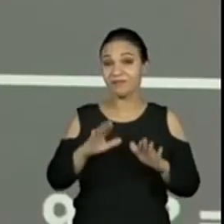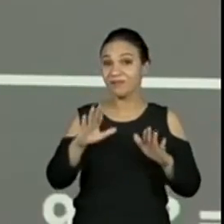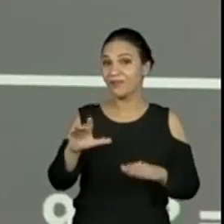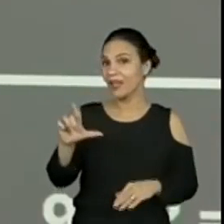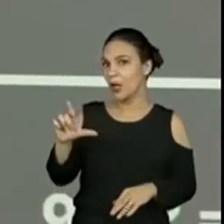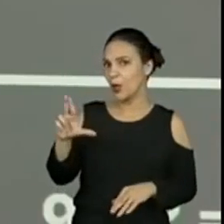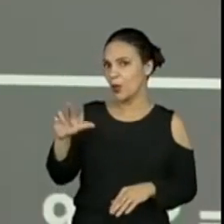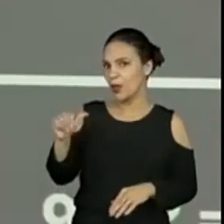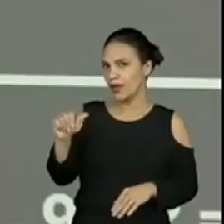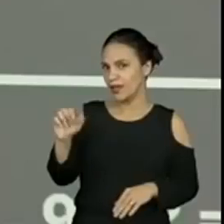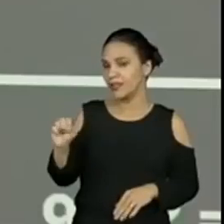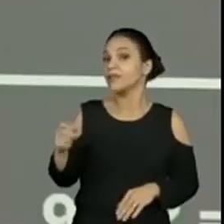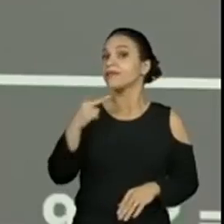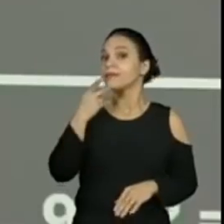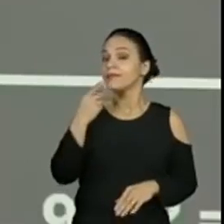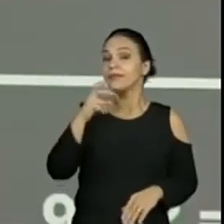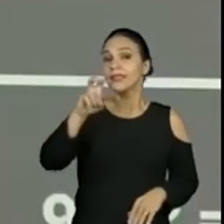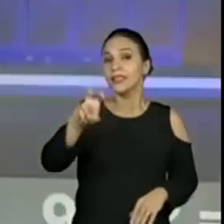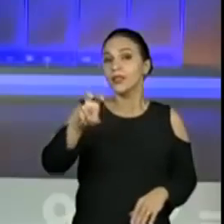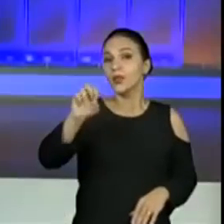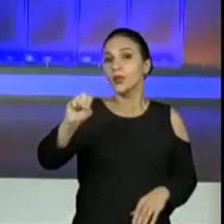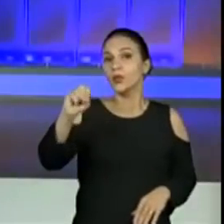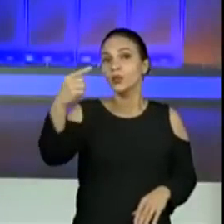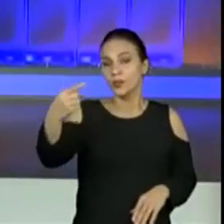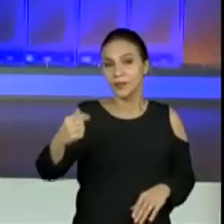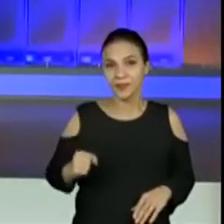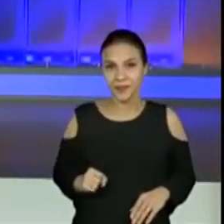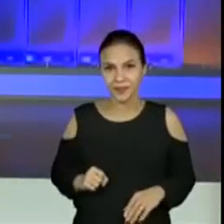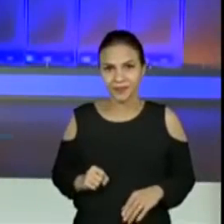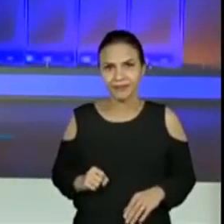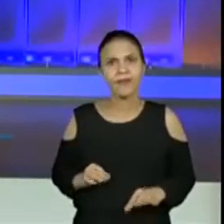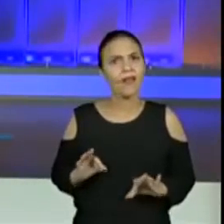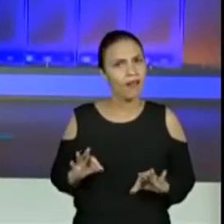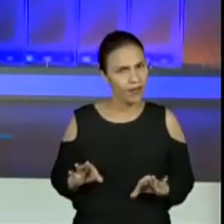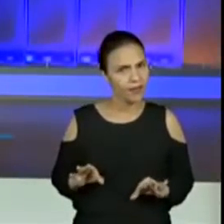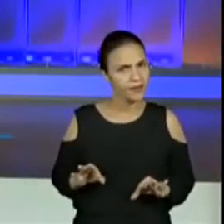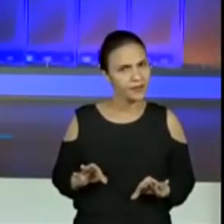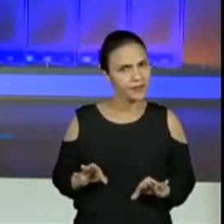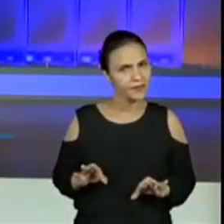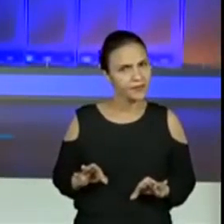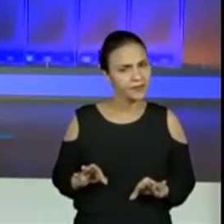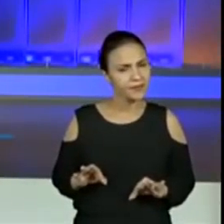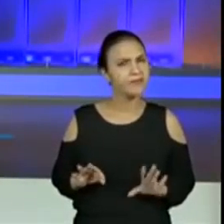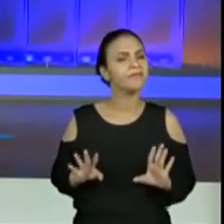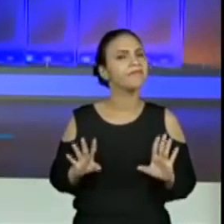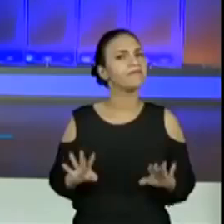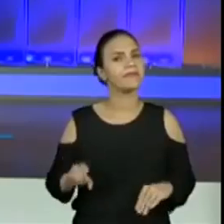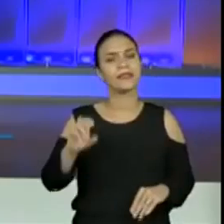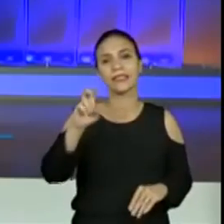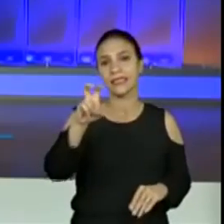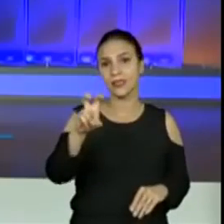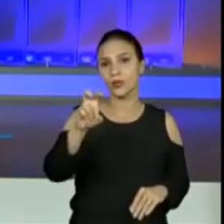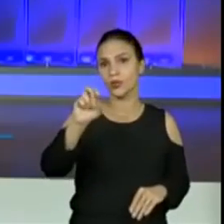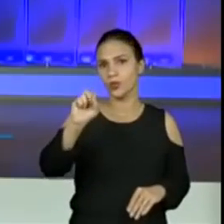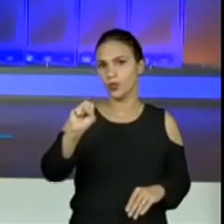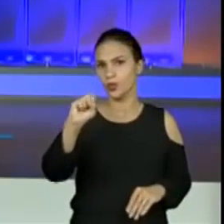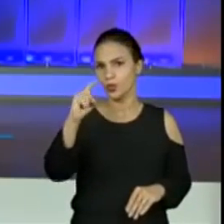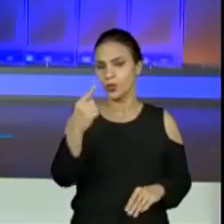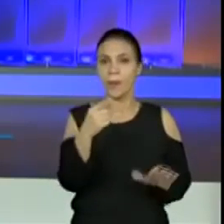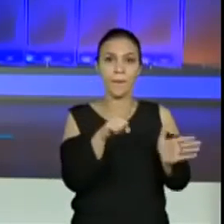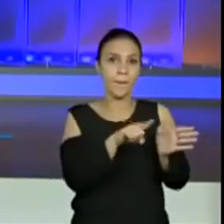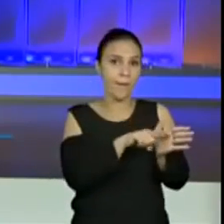581. Então, o Lucas está dizendo que 581 menos